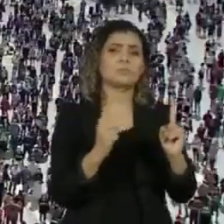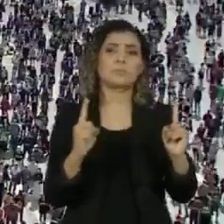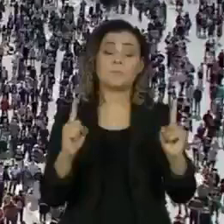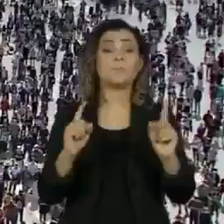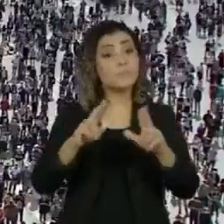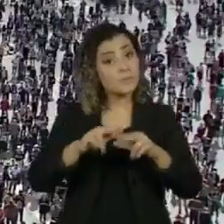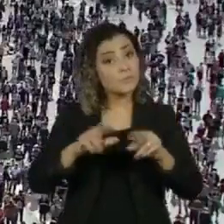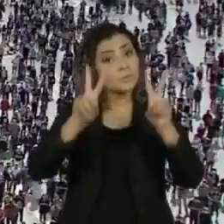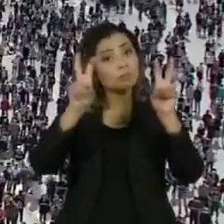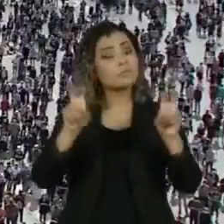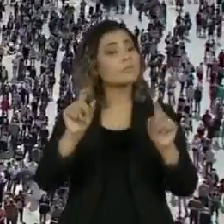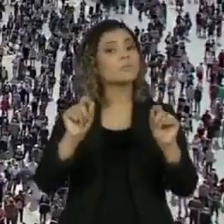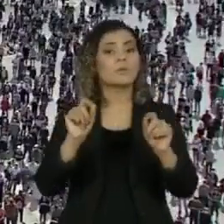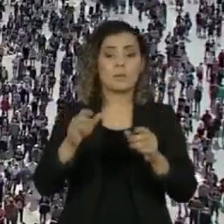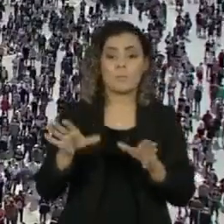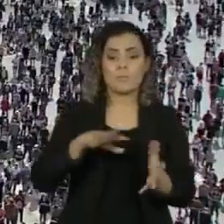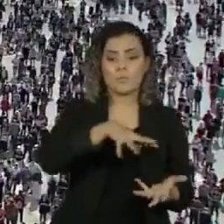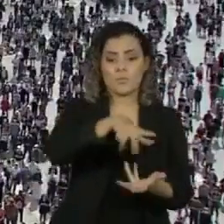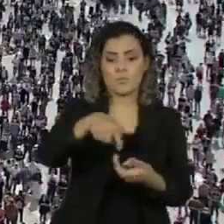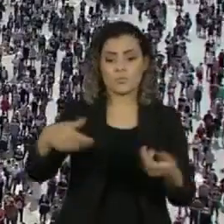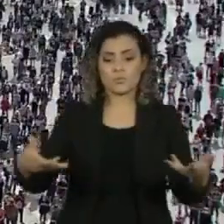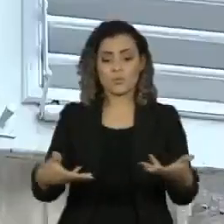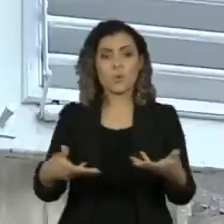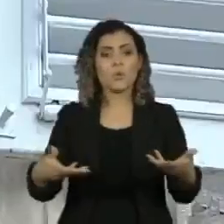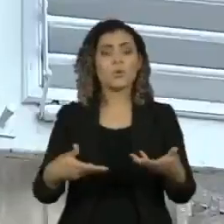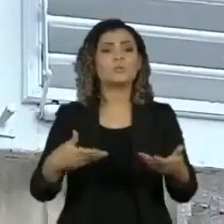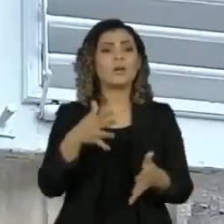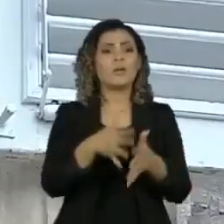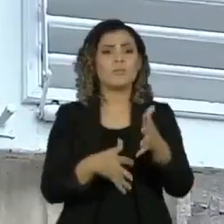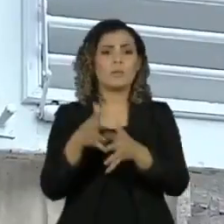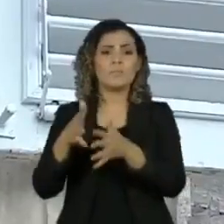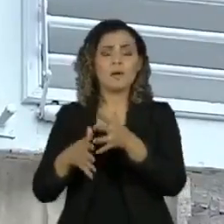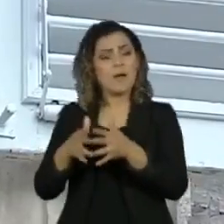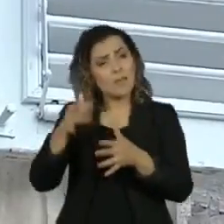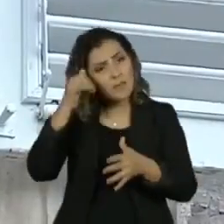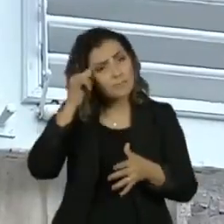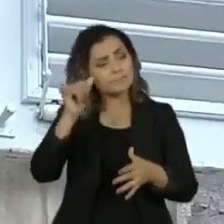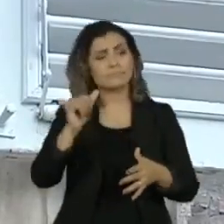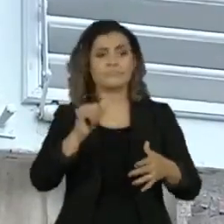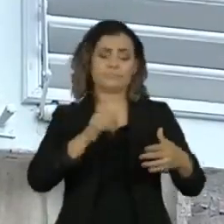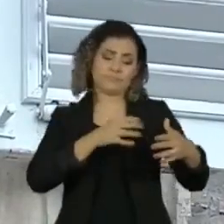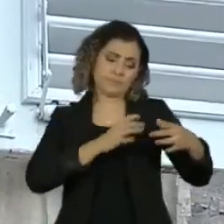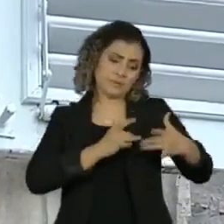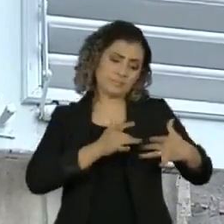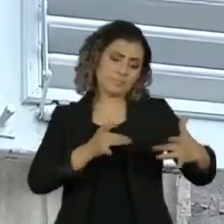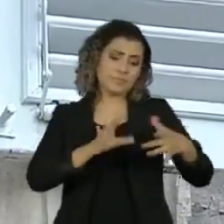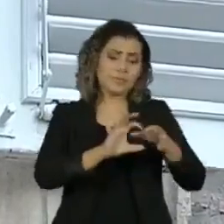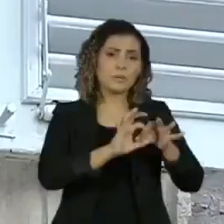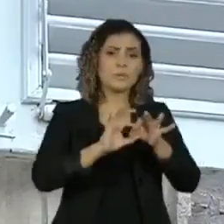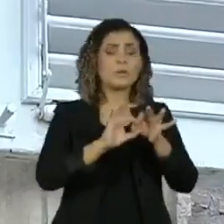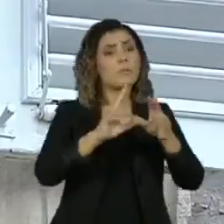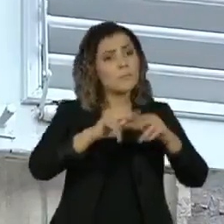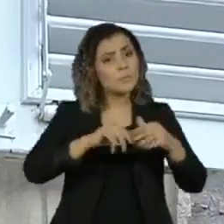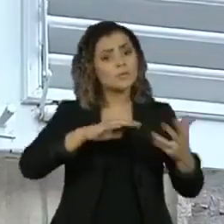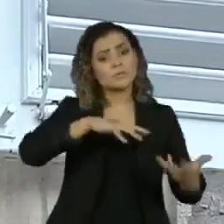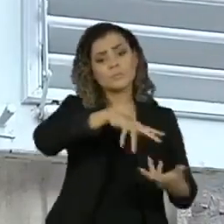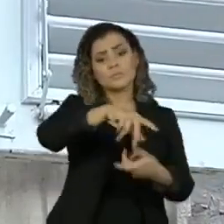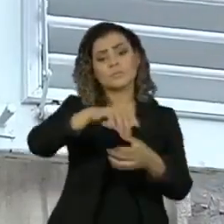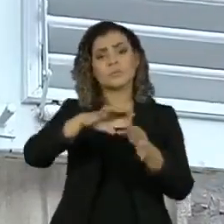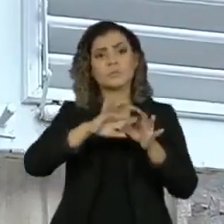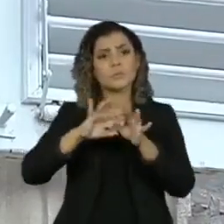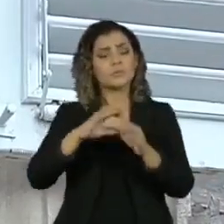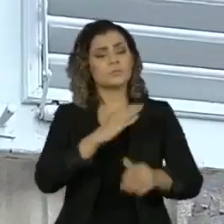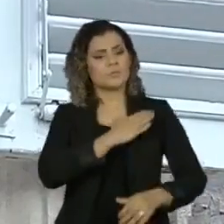Ele cita tendências do mundo atual que atrapalham e impedem a fraternidade universal, como, por exemplo, a globalização, o